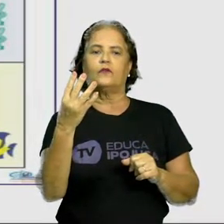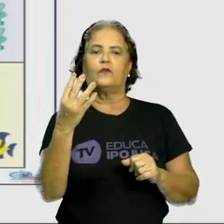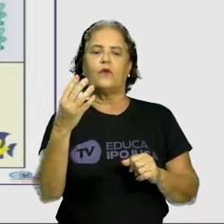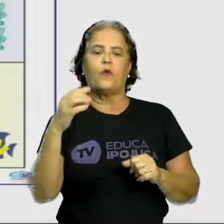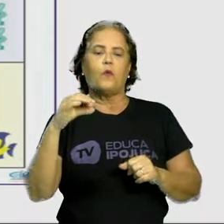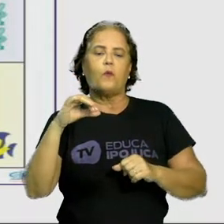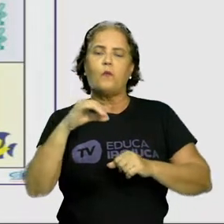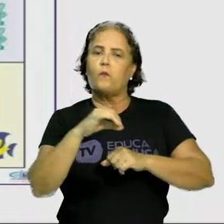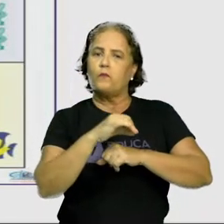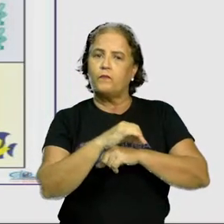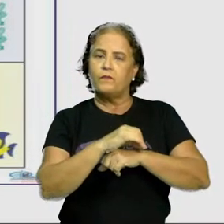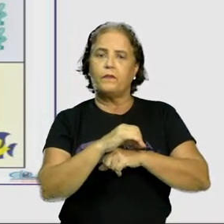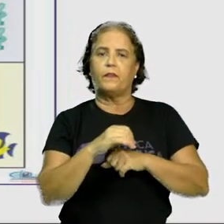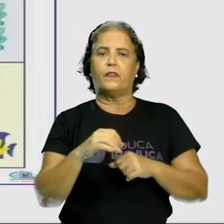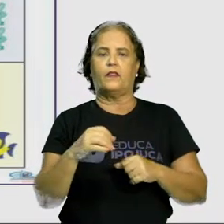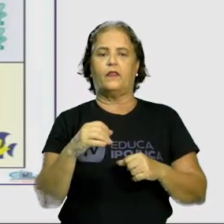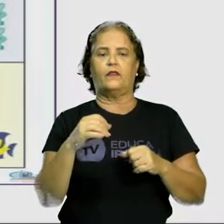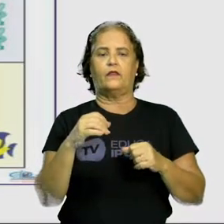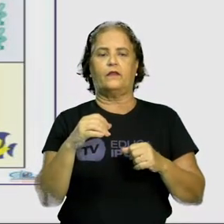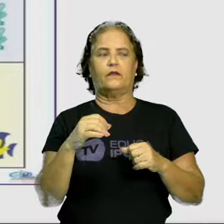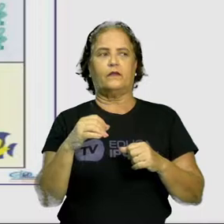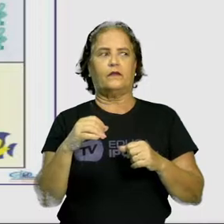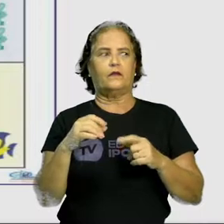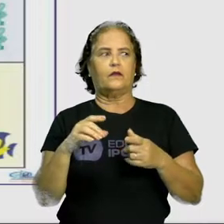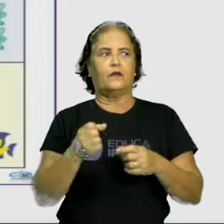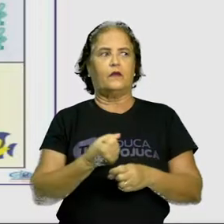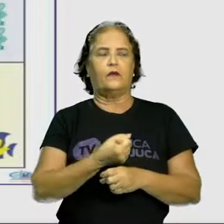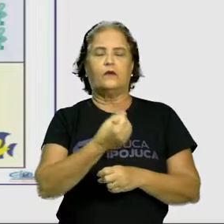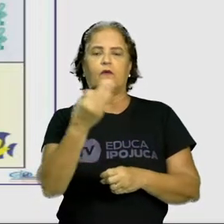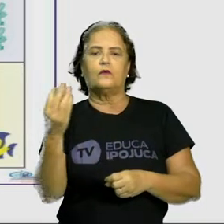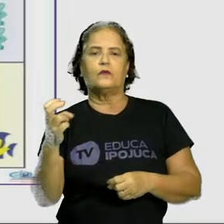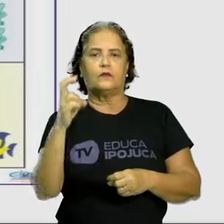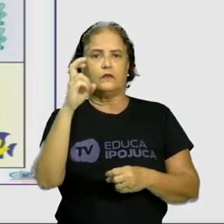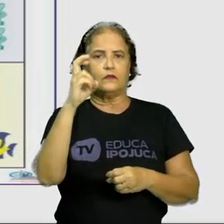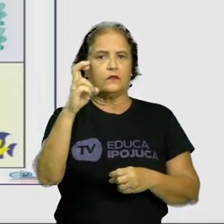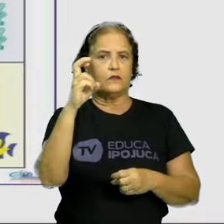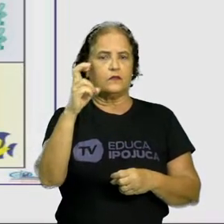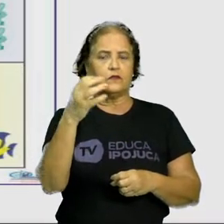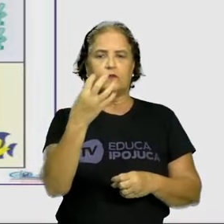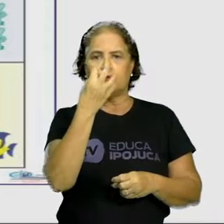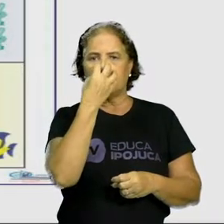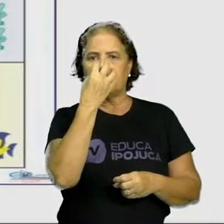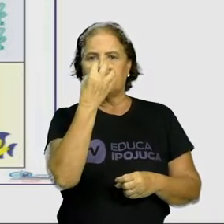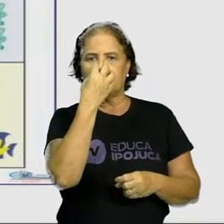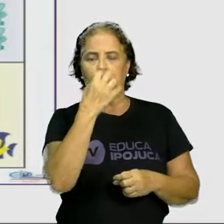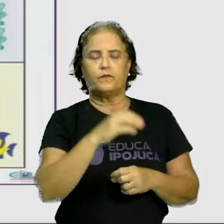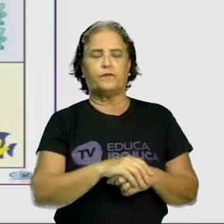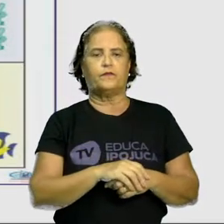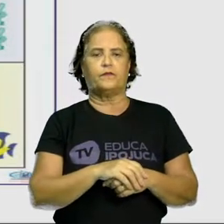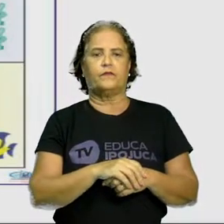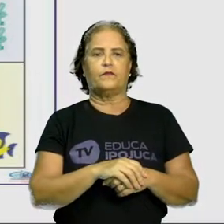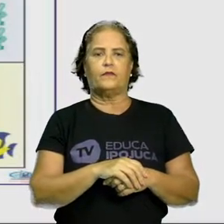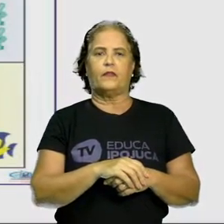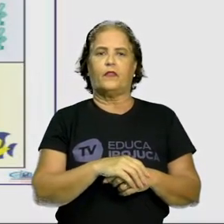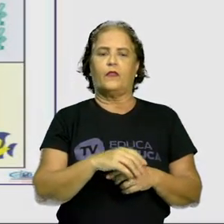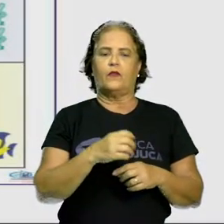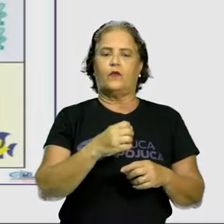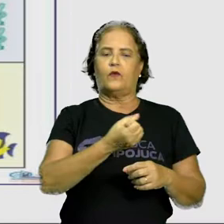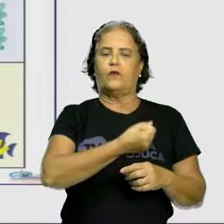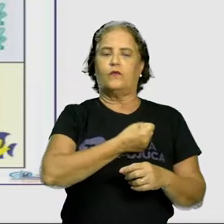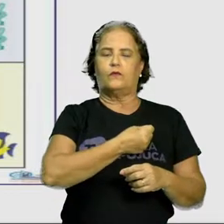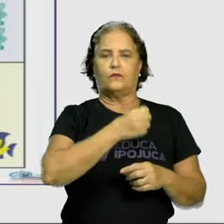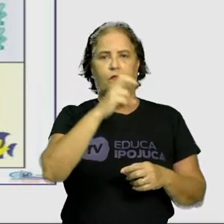representado pelo número 4. A quantidade de cinco cachorrinhos, que representa o número